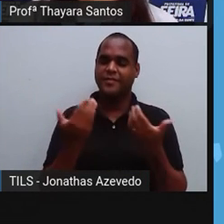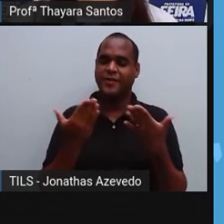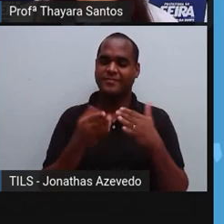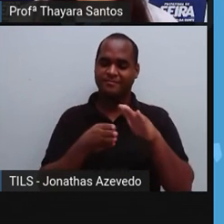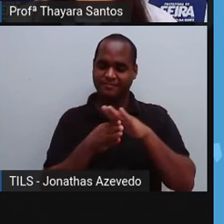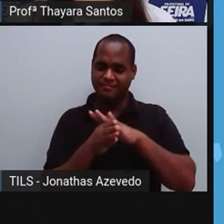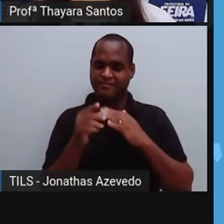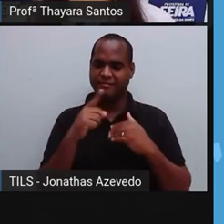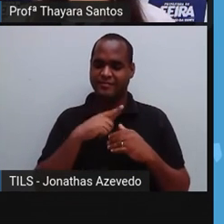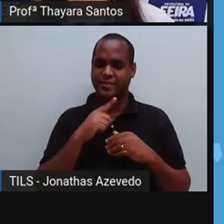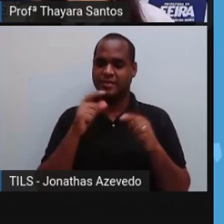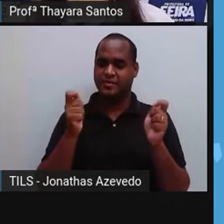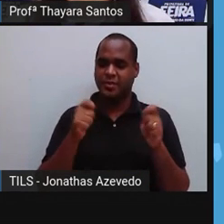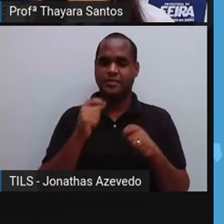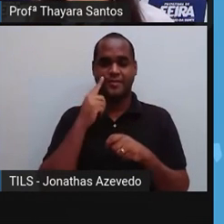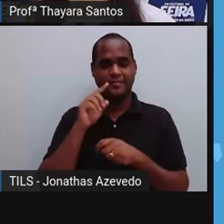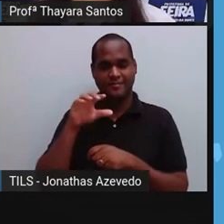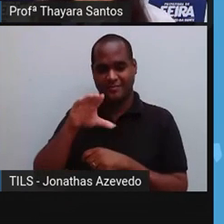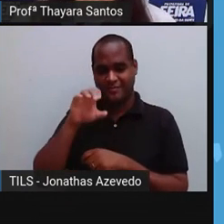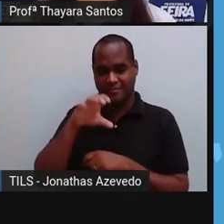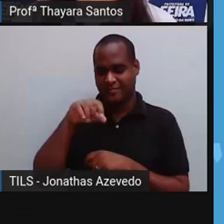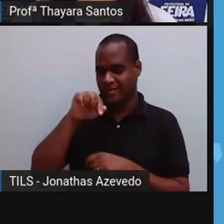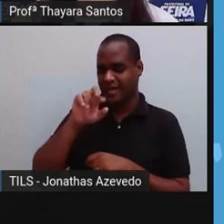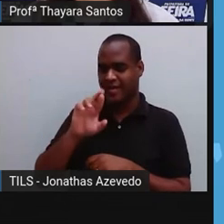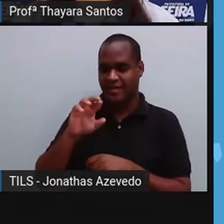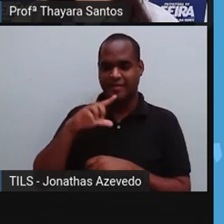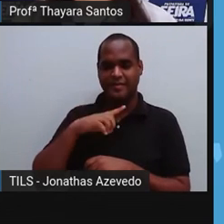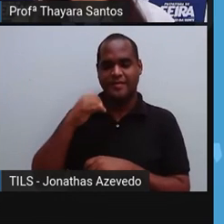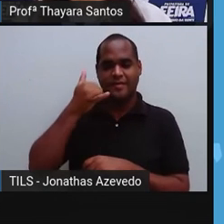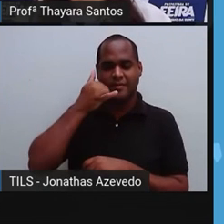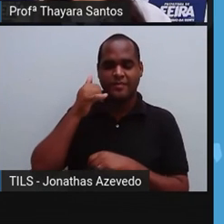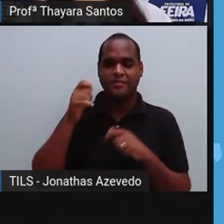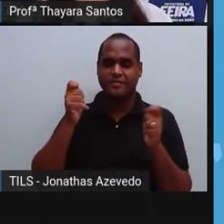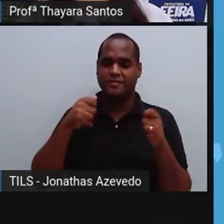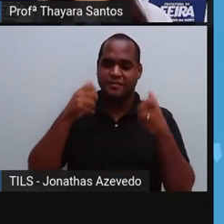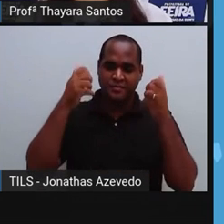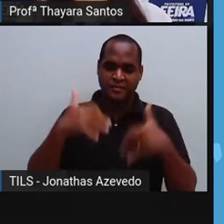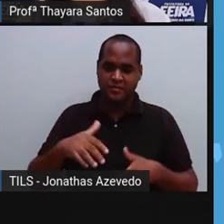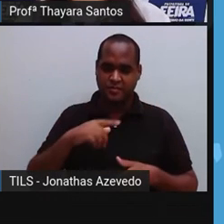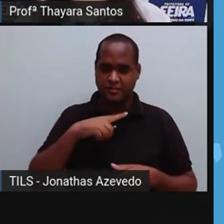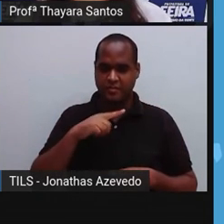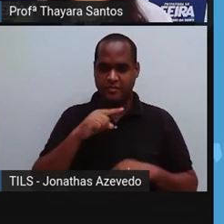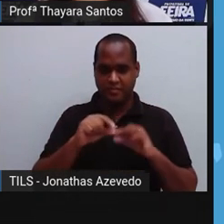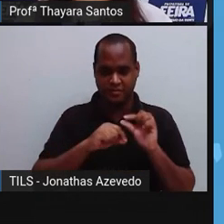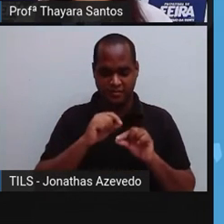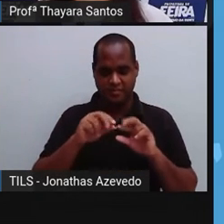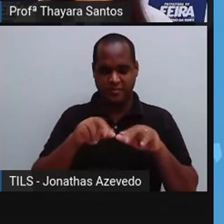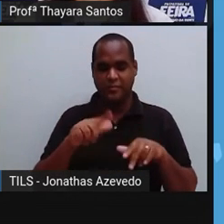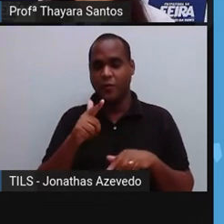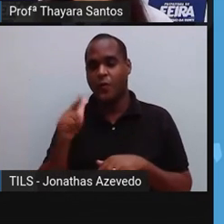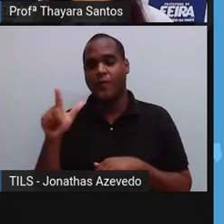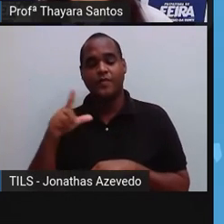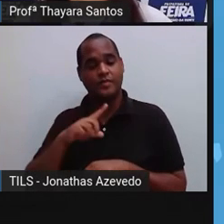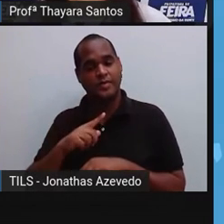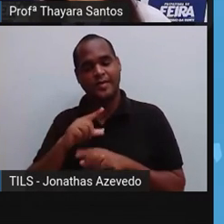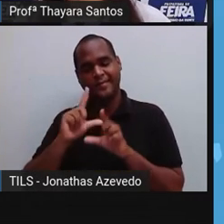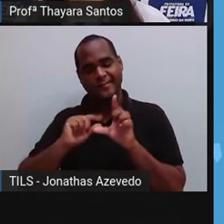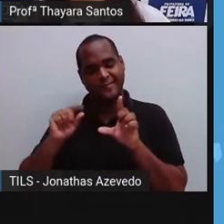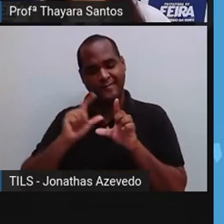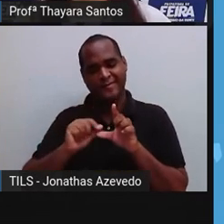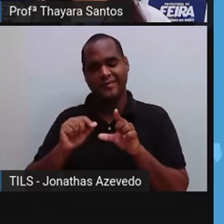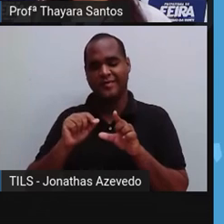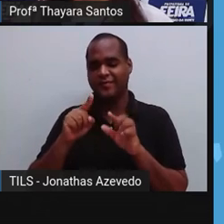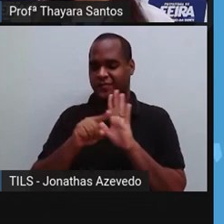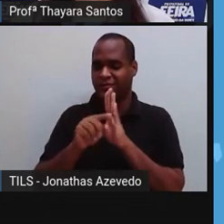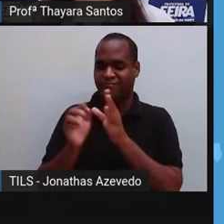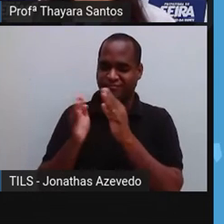acesso a esse game, vocês podem apontar a câmera do celular de vocês para a SQR Code que está aparecendo aí na tela, ou então clicar no link que vai estar na descrição